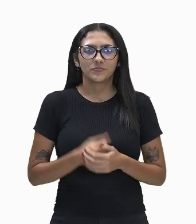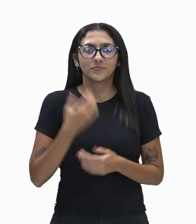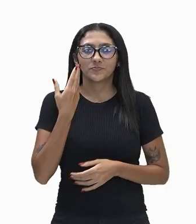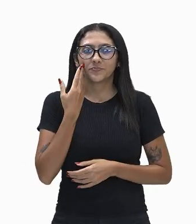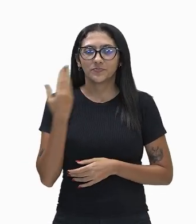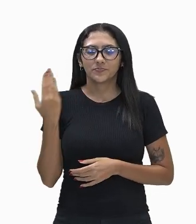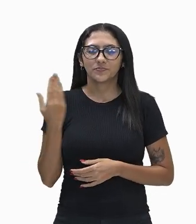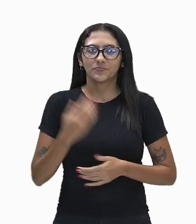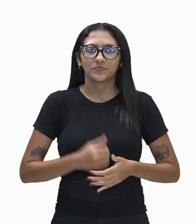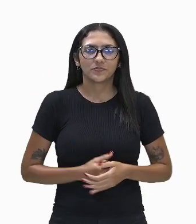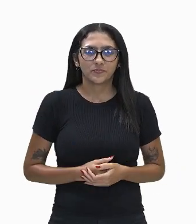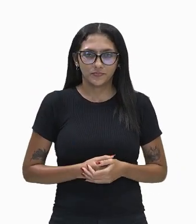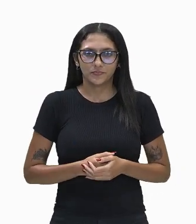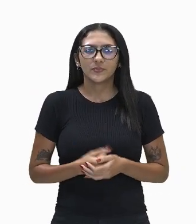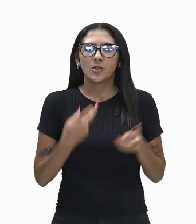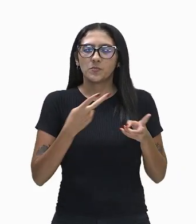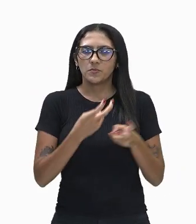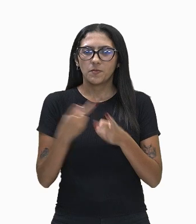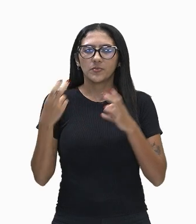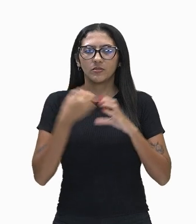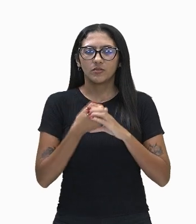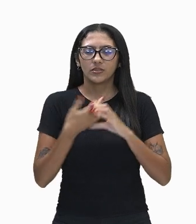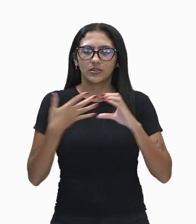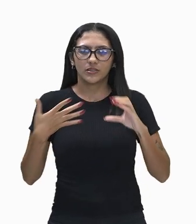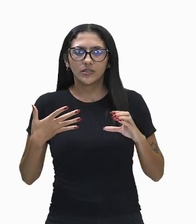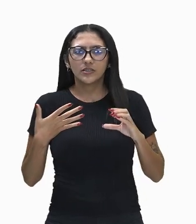bem